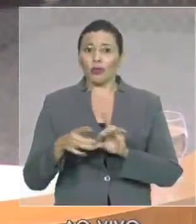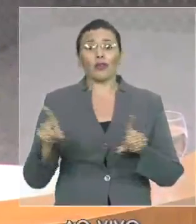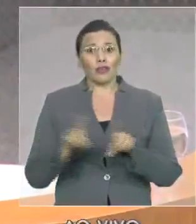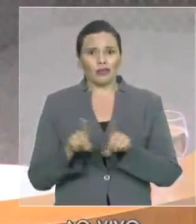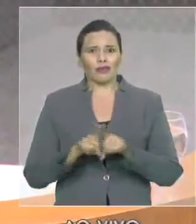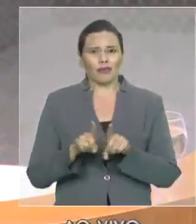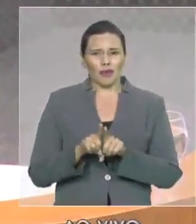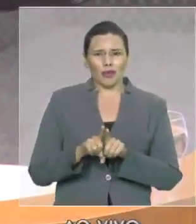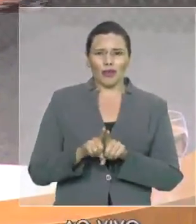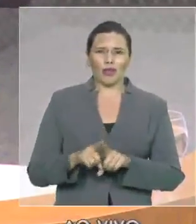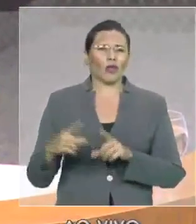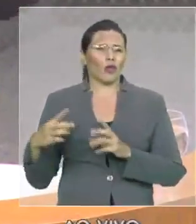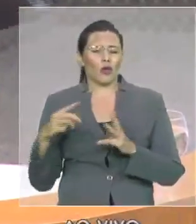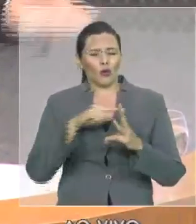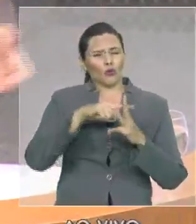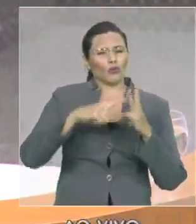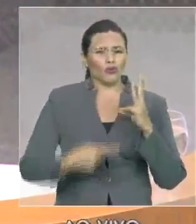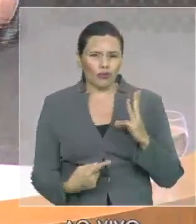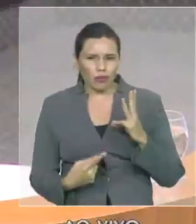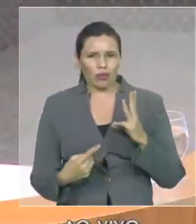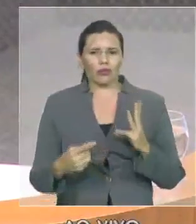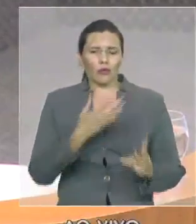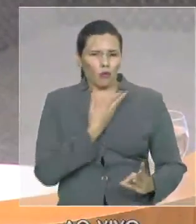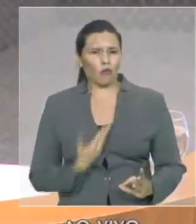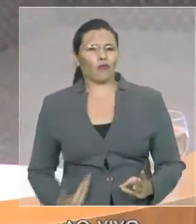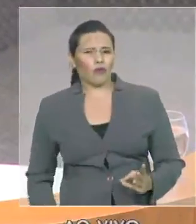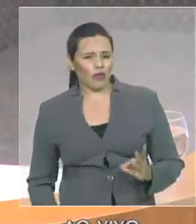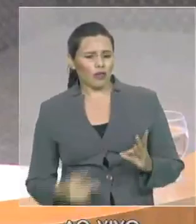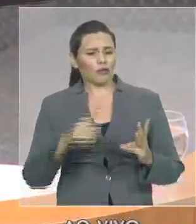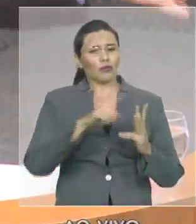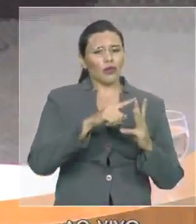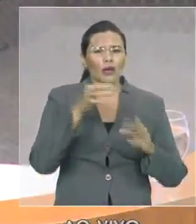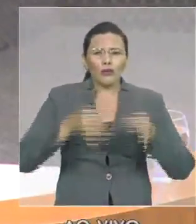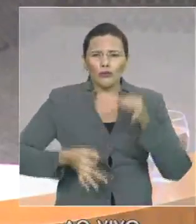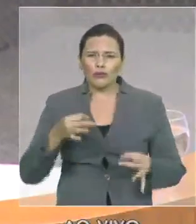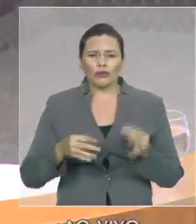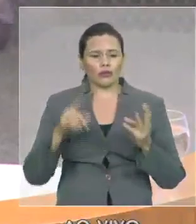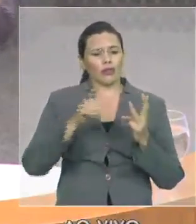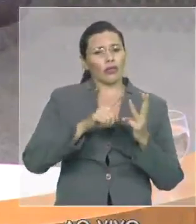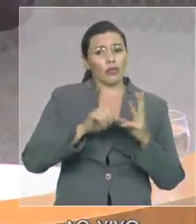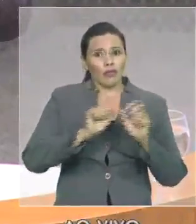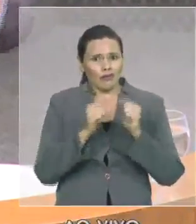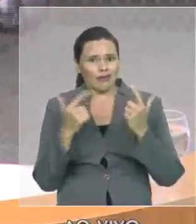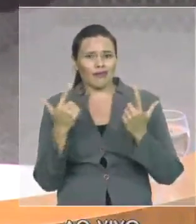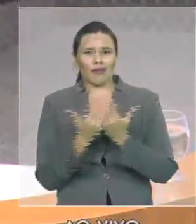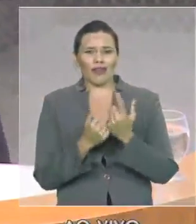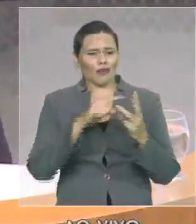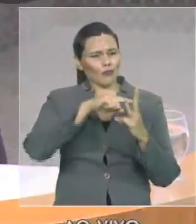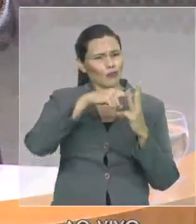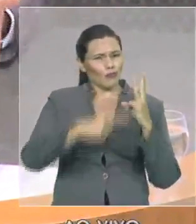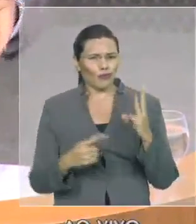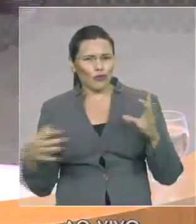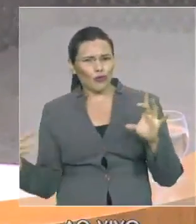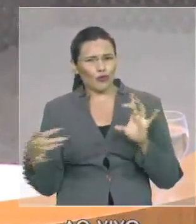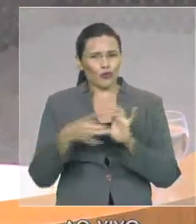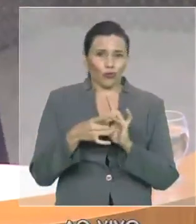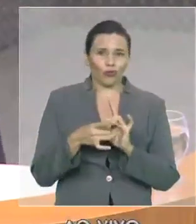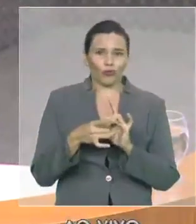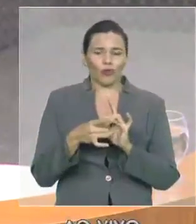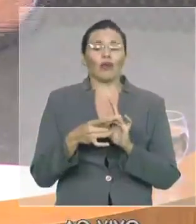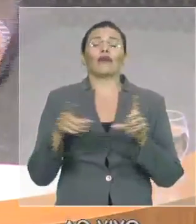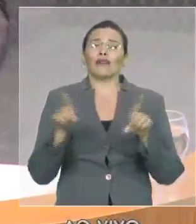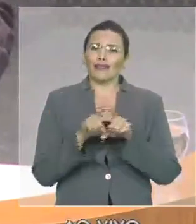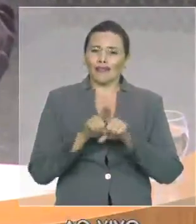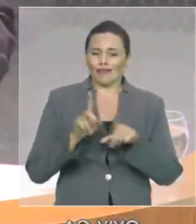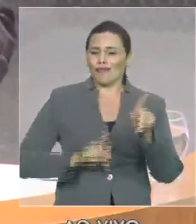entre os três poderes do Estado e as funções essenciais da administração da justiça mas também com a sociedade civil maranhense nós